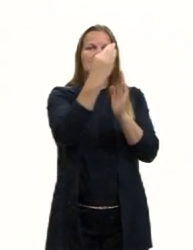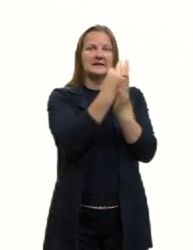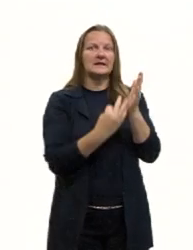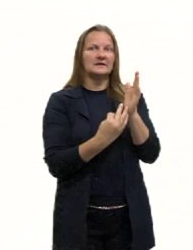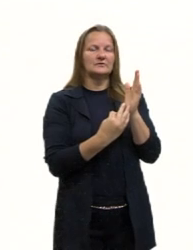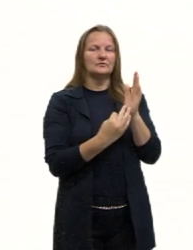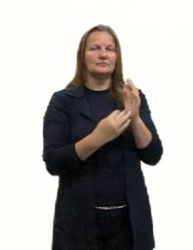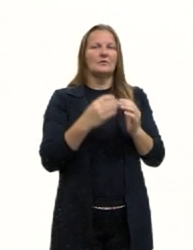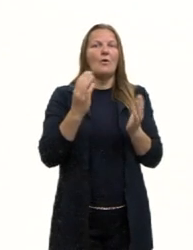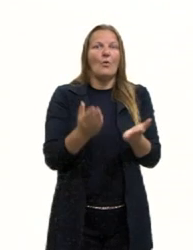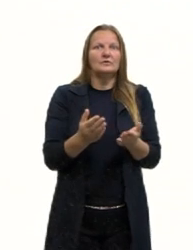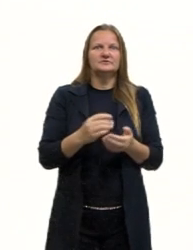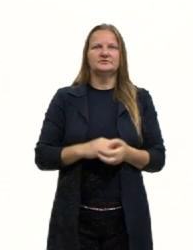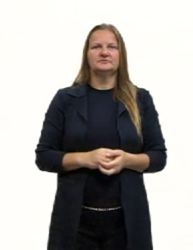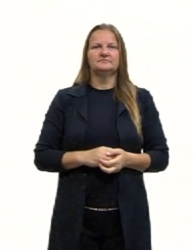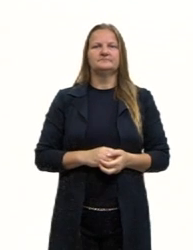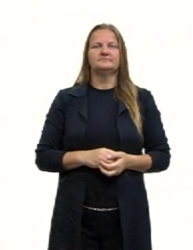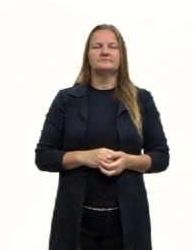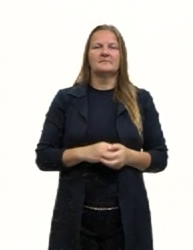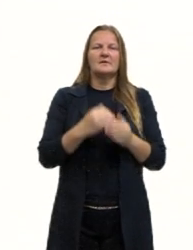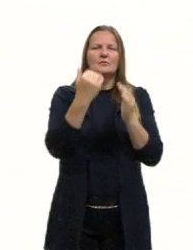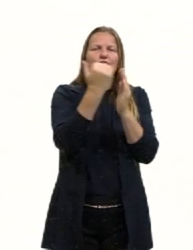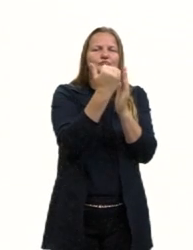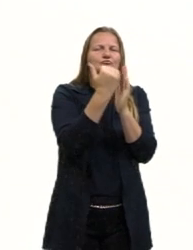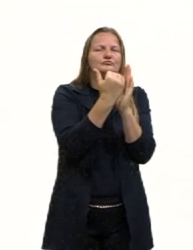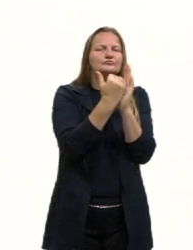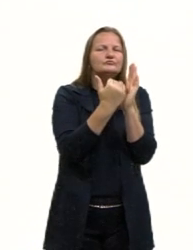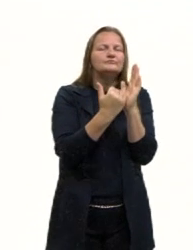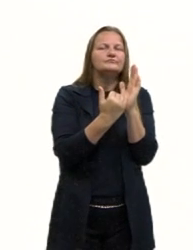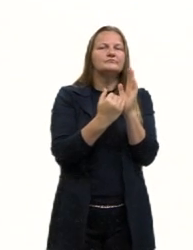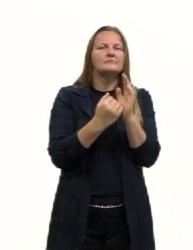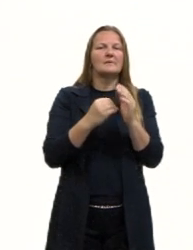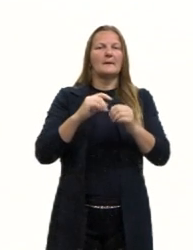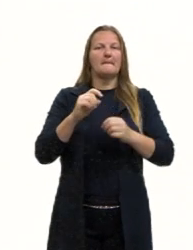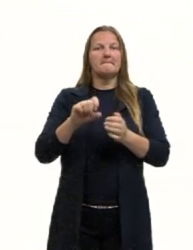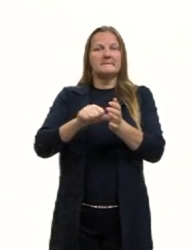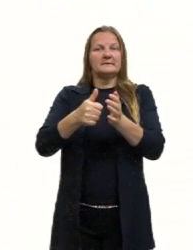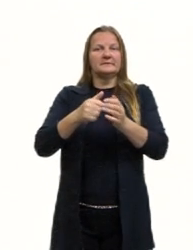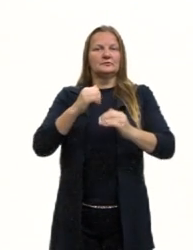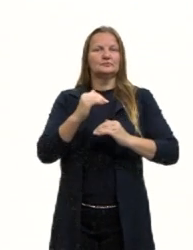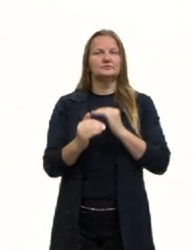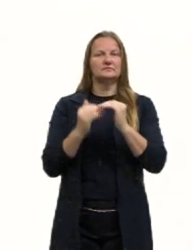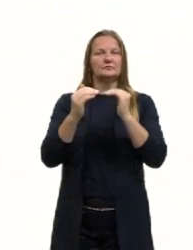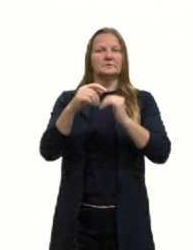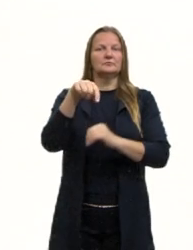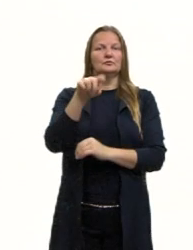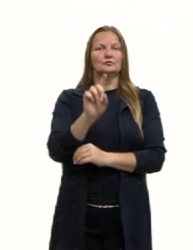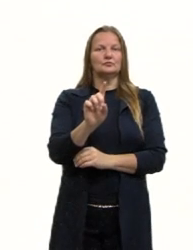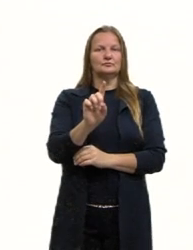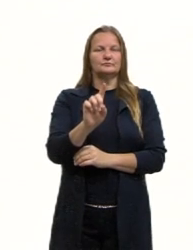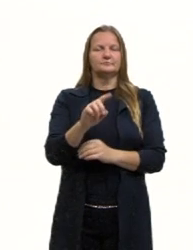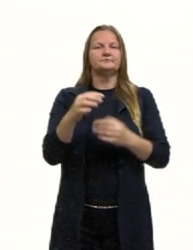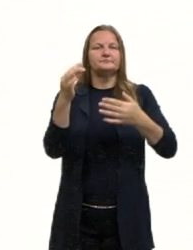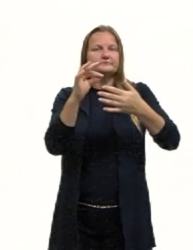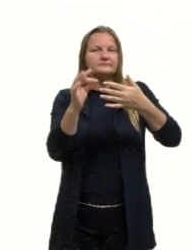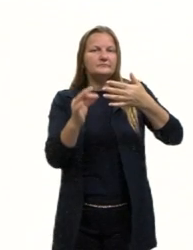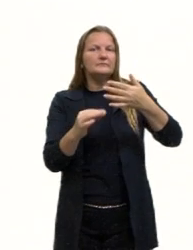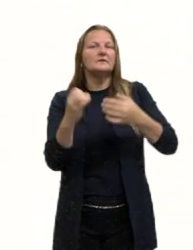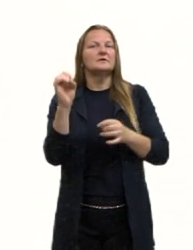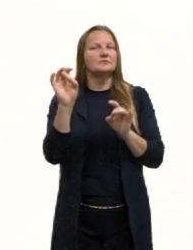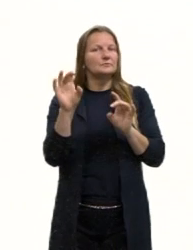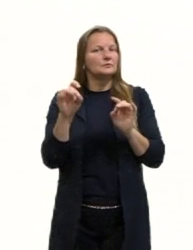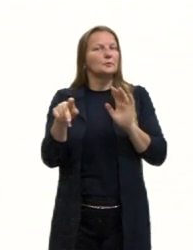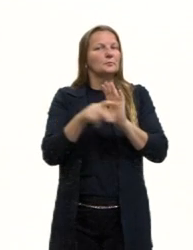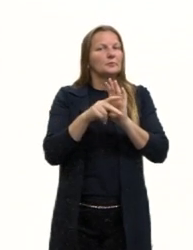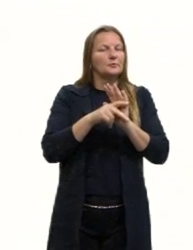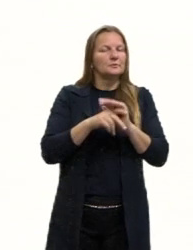aulão parte 2, o recheio, a gente vai primeiro para o desenvolvimento 1, que tem alguns elementos também específicos